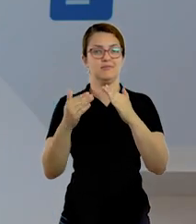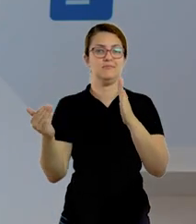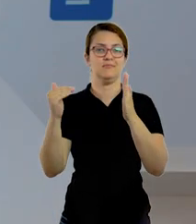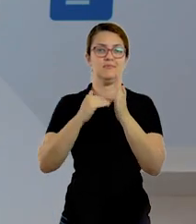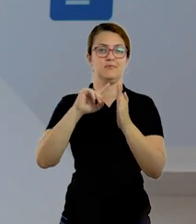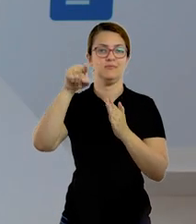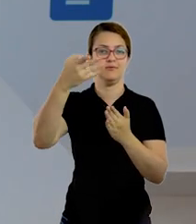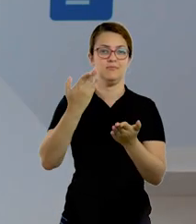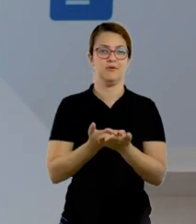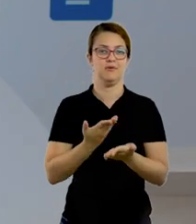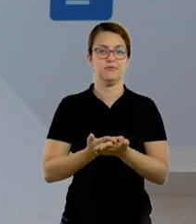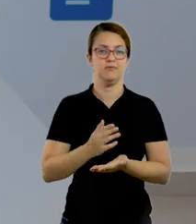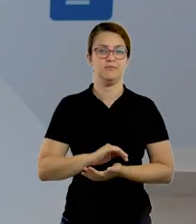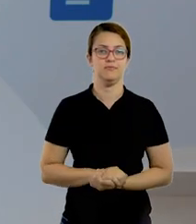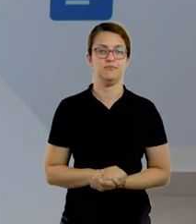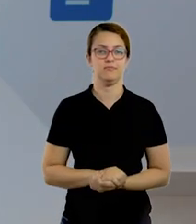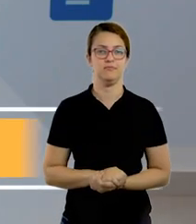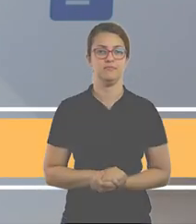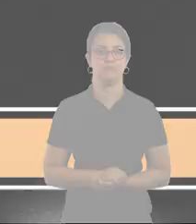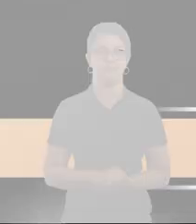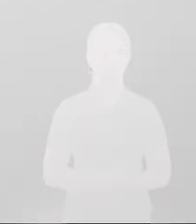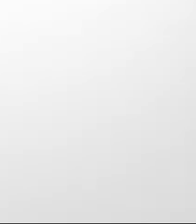acesso. E até a próxima!